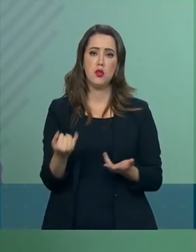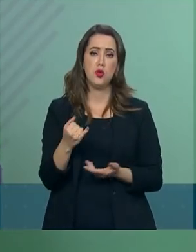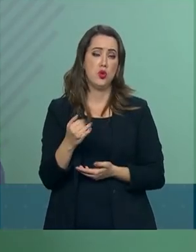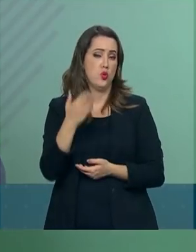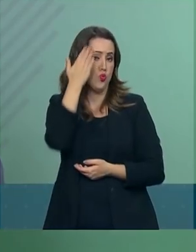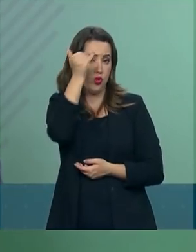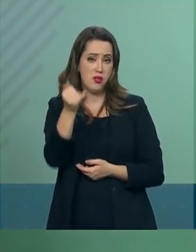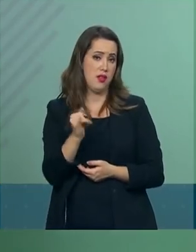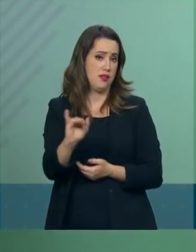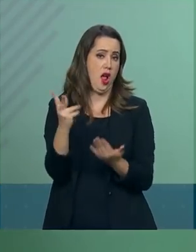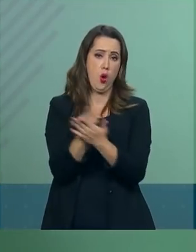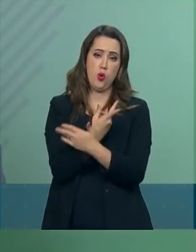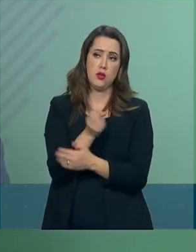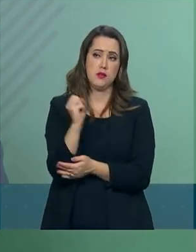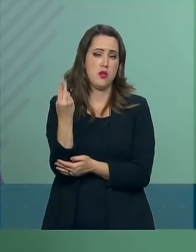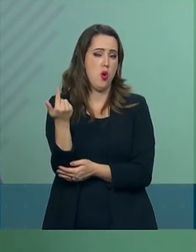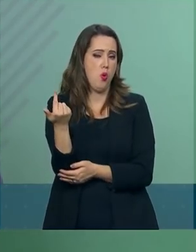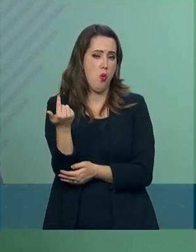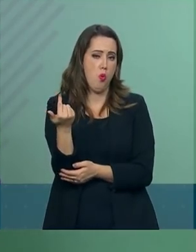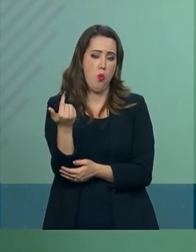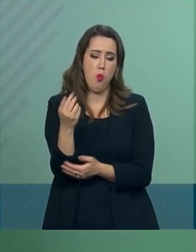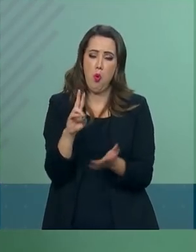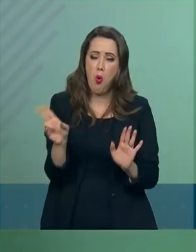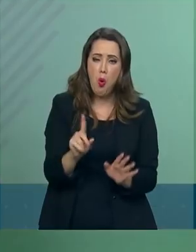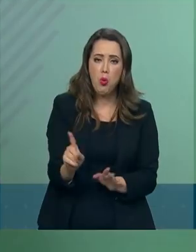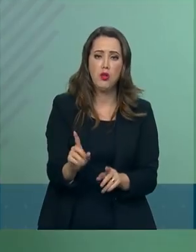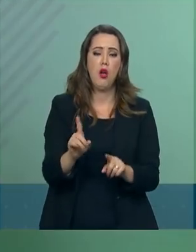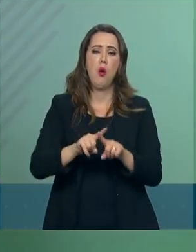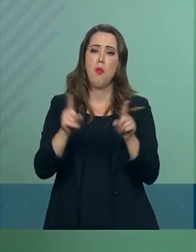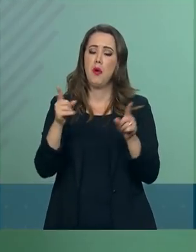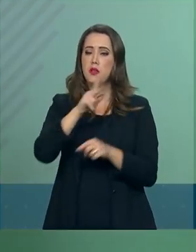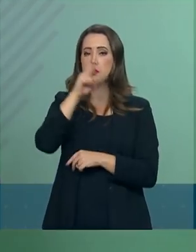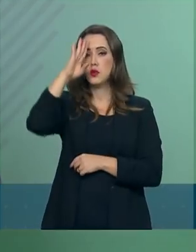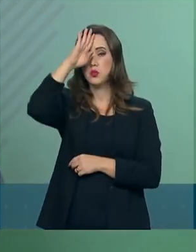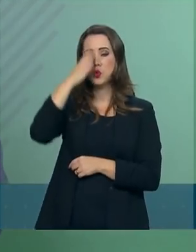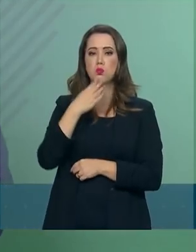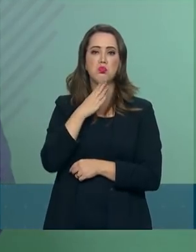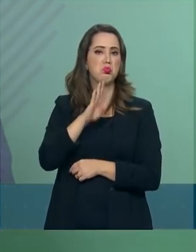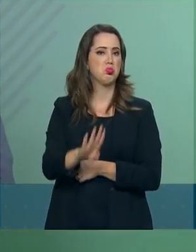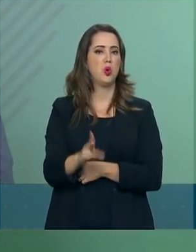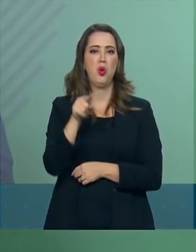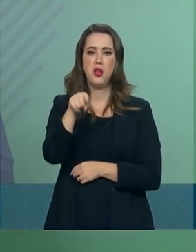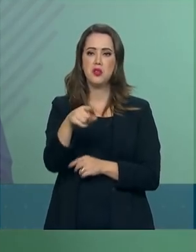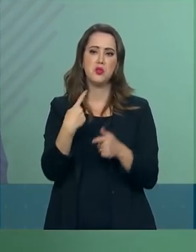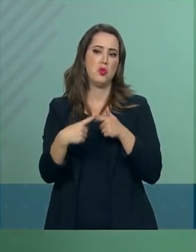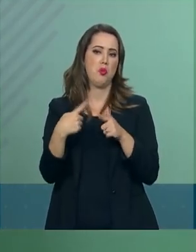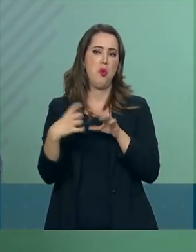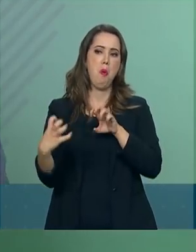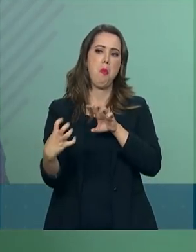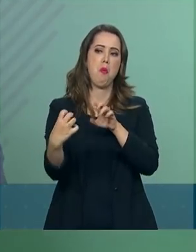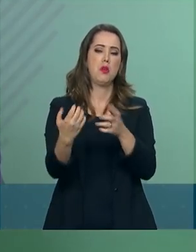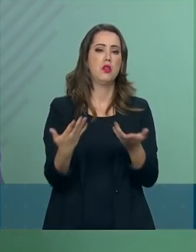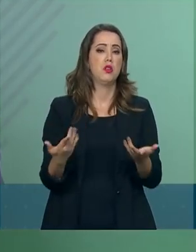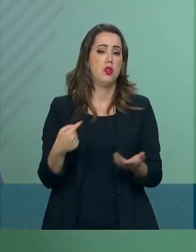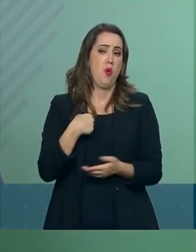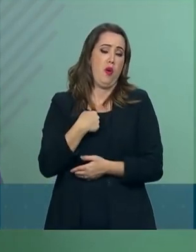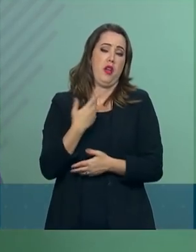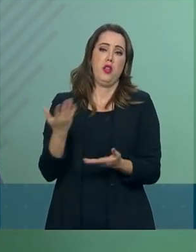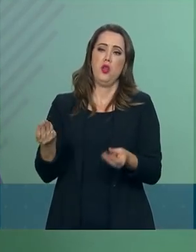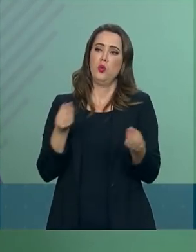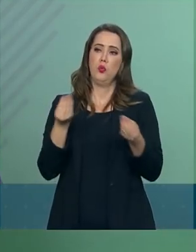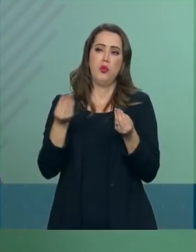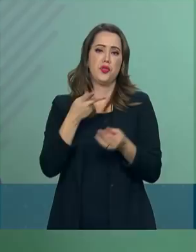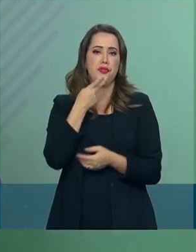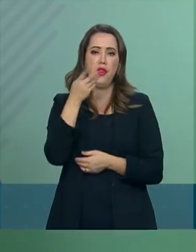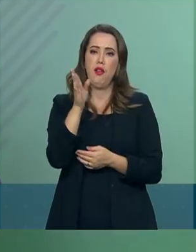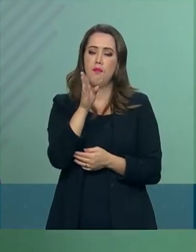ouve ou não ouve, eu estou dizendo que ela é desconhecida pelo presidente e em cima desse desconhecimento, eu não tenho como fazer